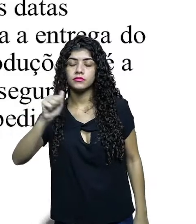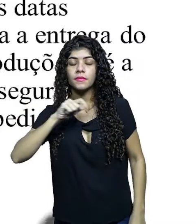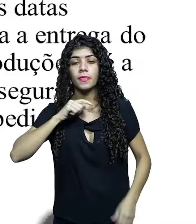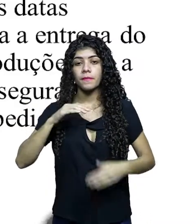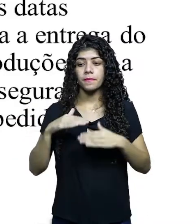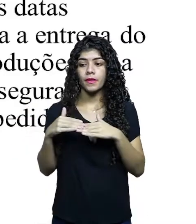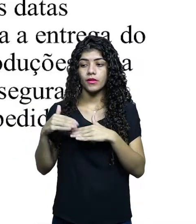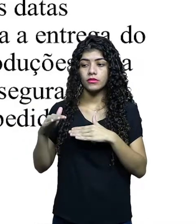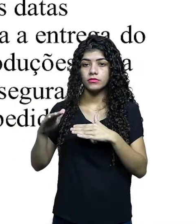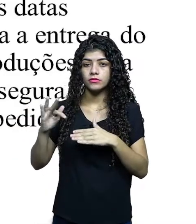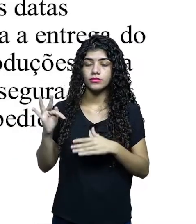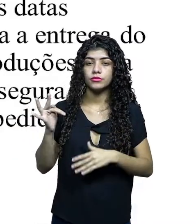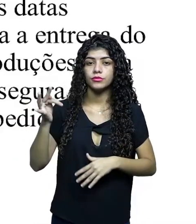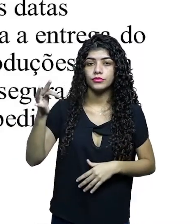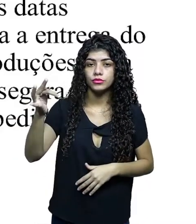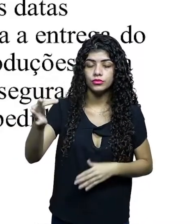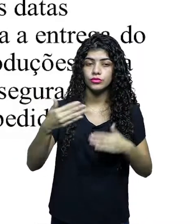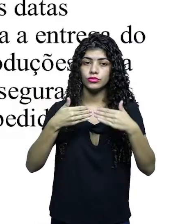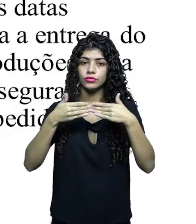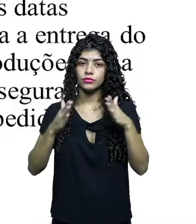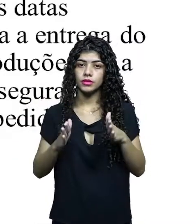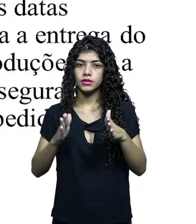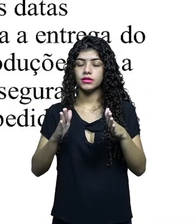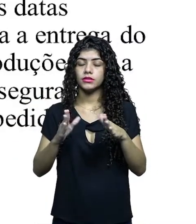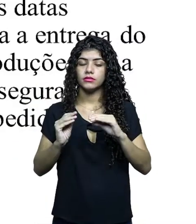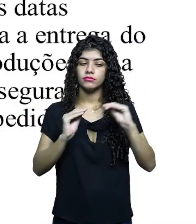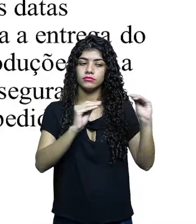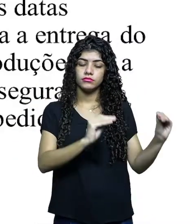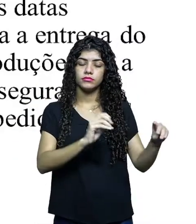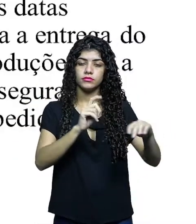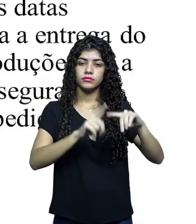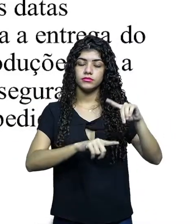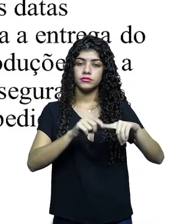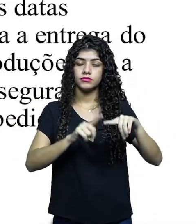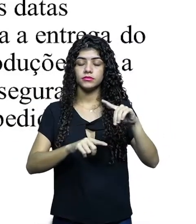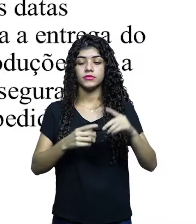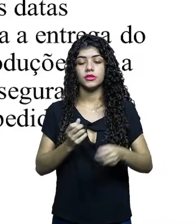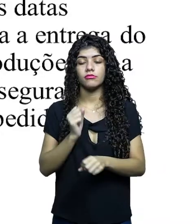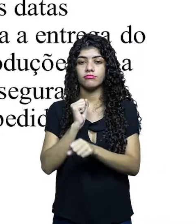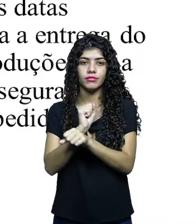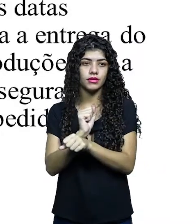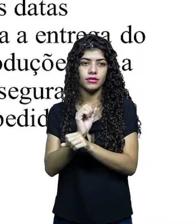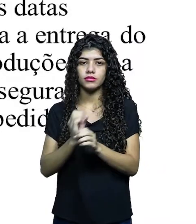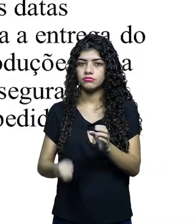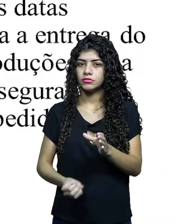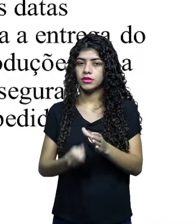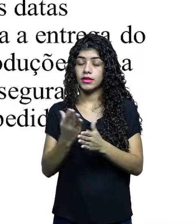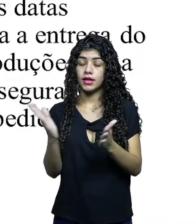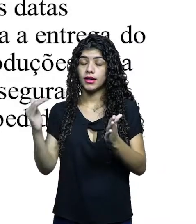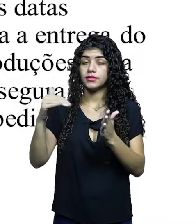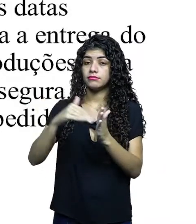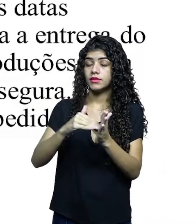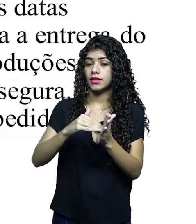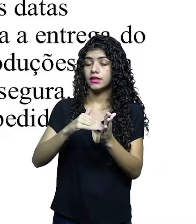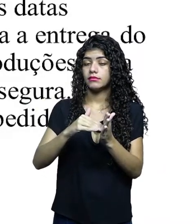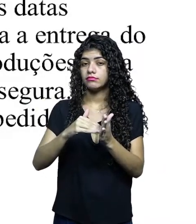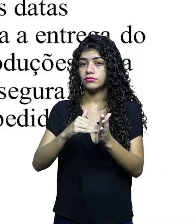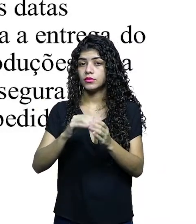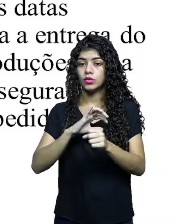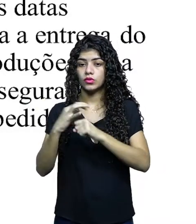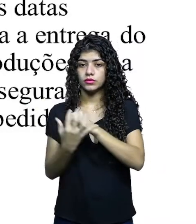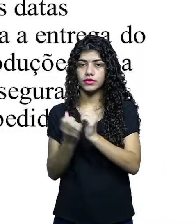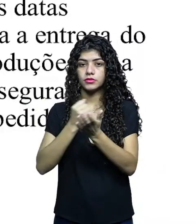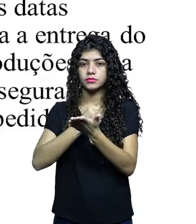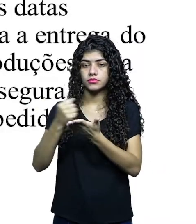solicitaram adiamento das datas previstas em contrato para a entrega do objeto, paralisando as produções até a situação